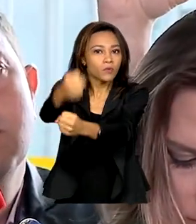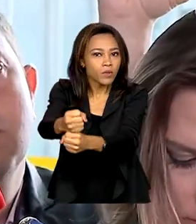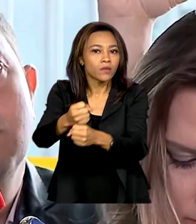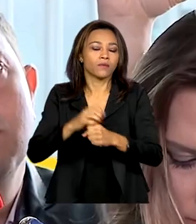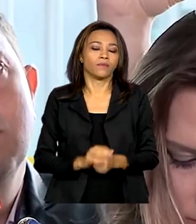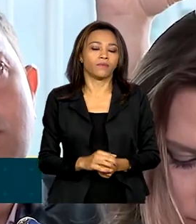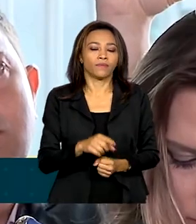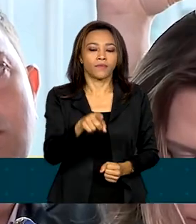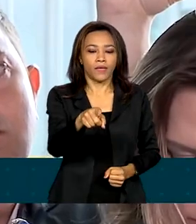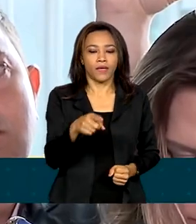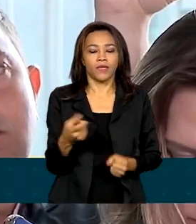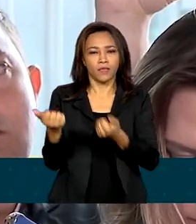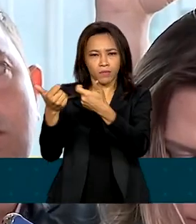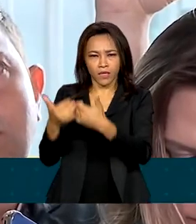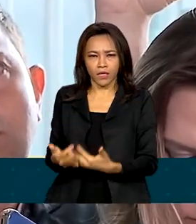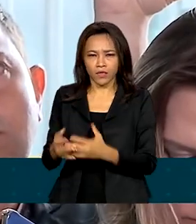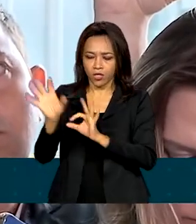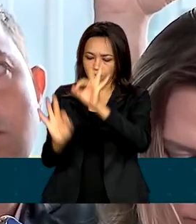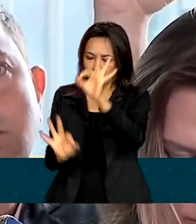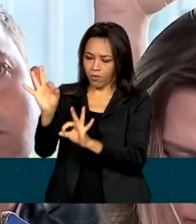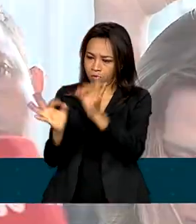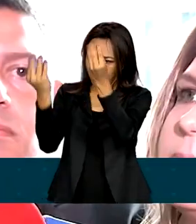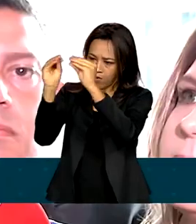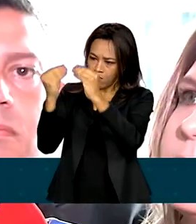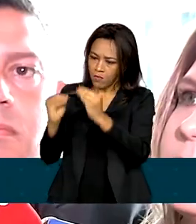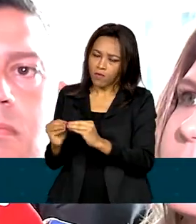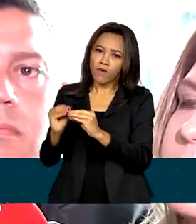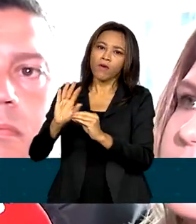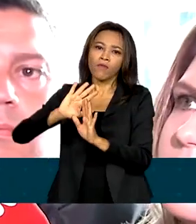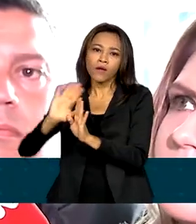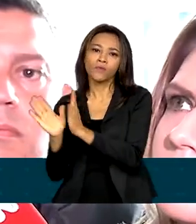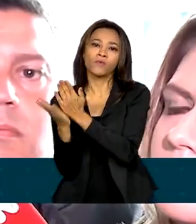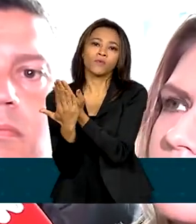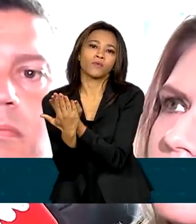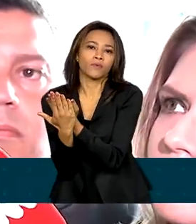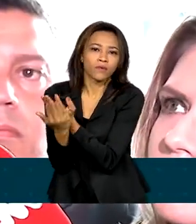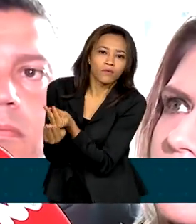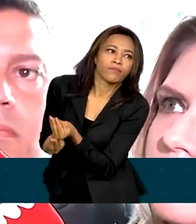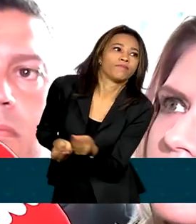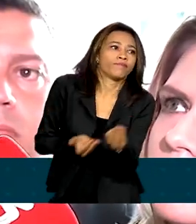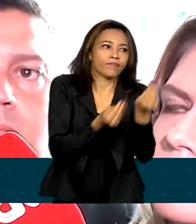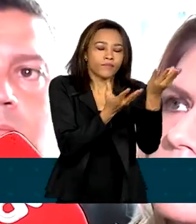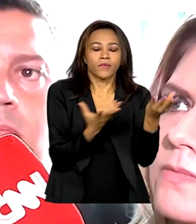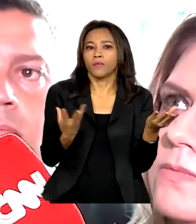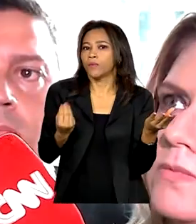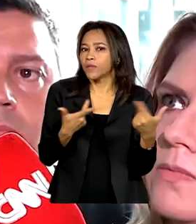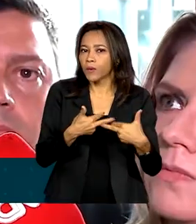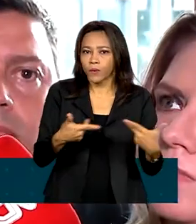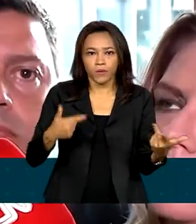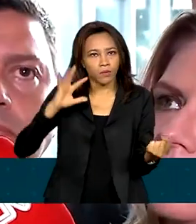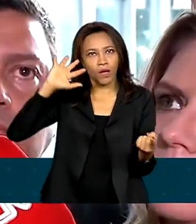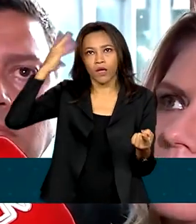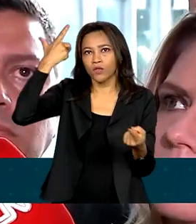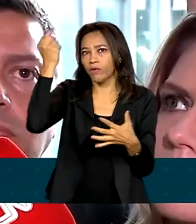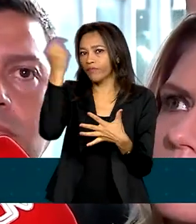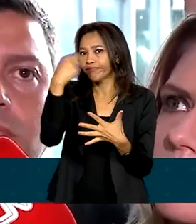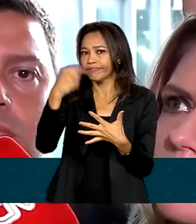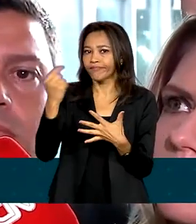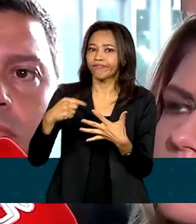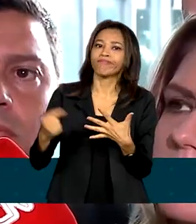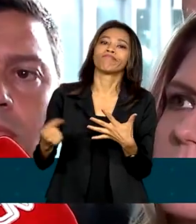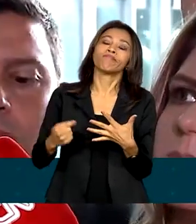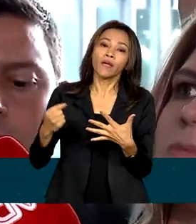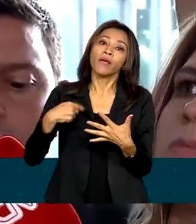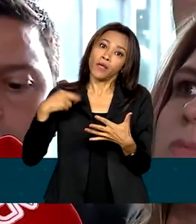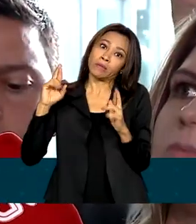junto com as medidas de recuperação da base fiscal. Tem muita coisa para resolver, mas eu penso que encaminhando para o